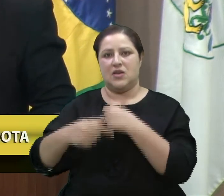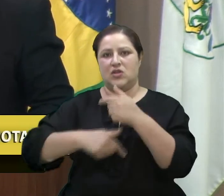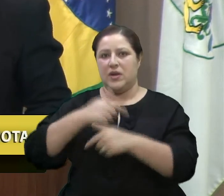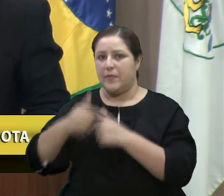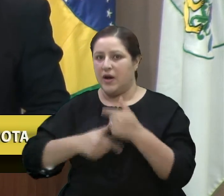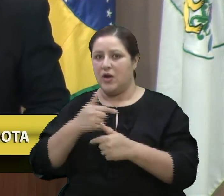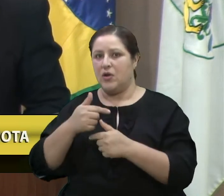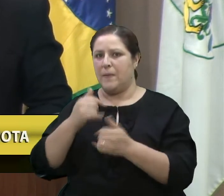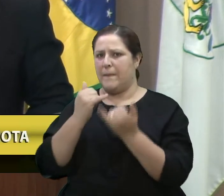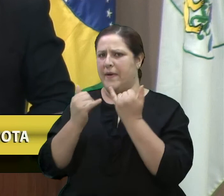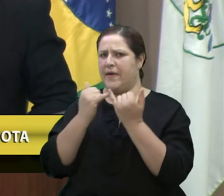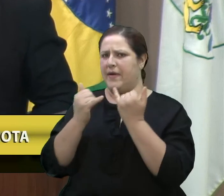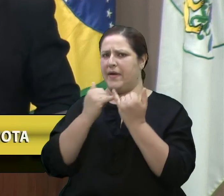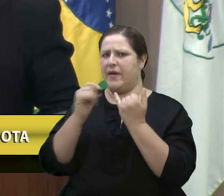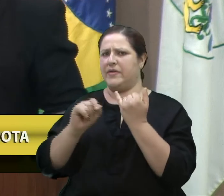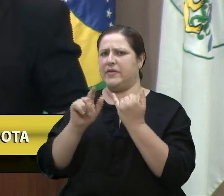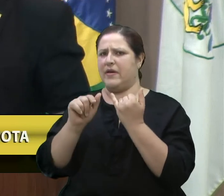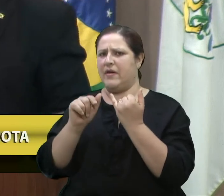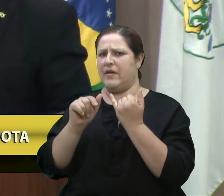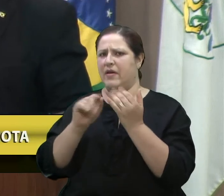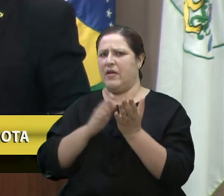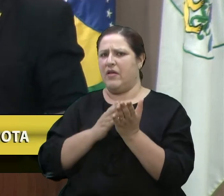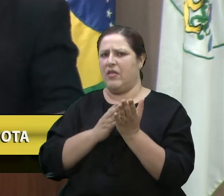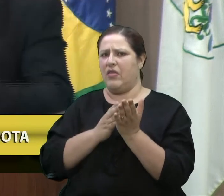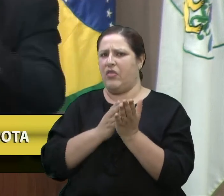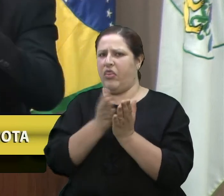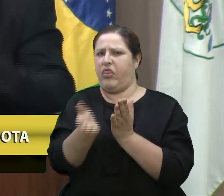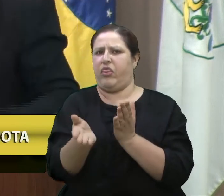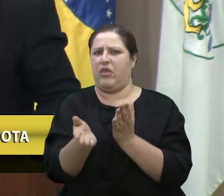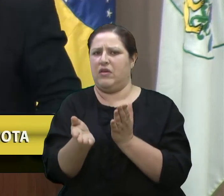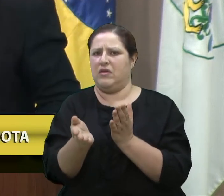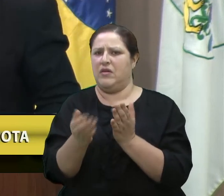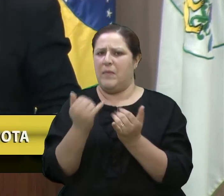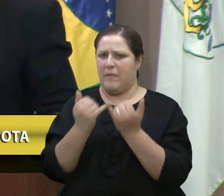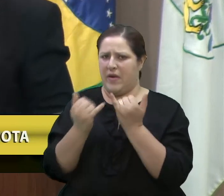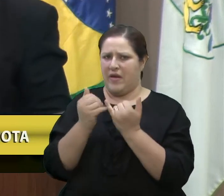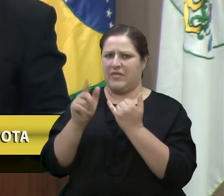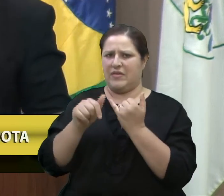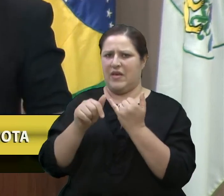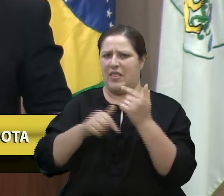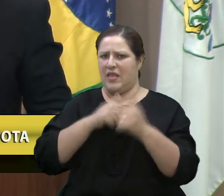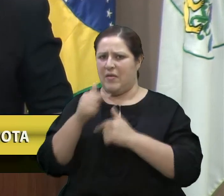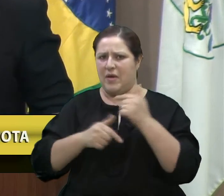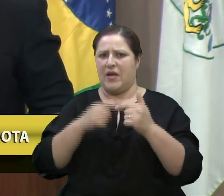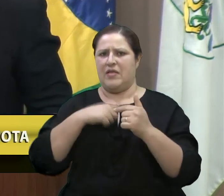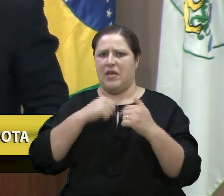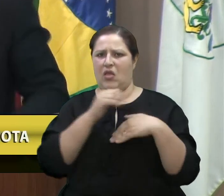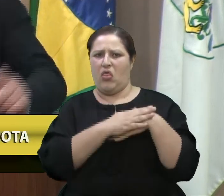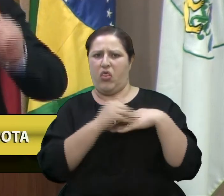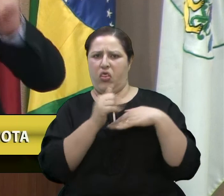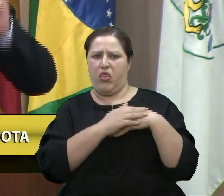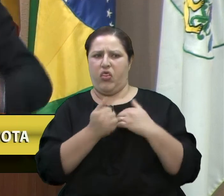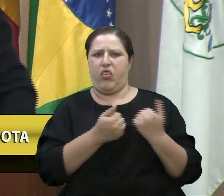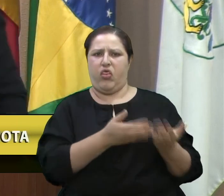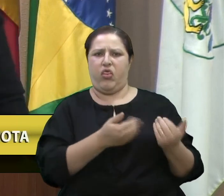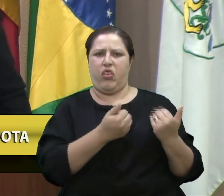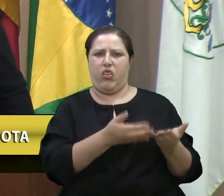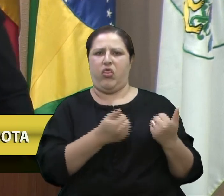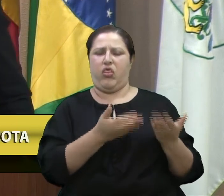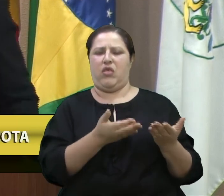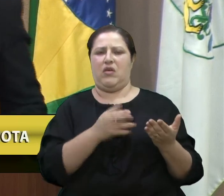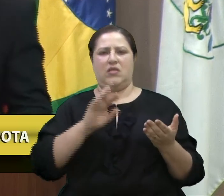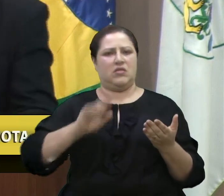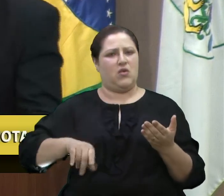me parece que está se desviando. me parece que é a cidade do assistencialismo e não a cidade de quem